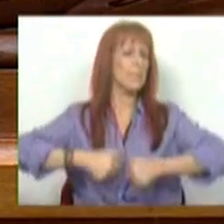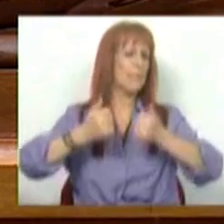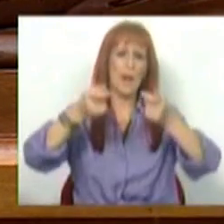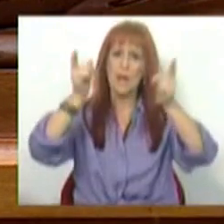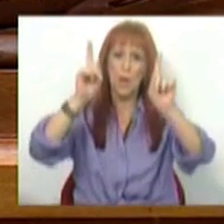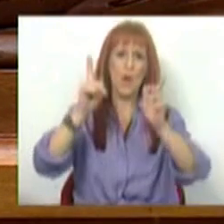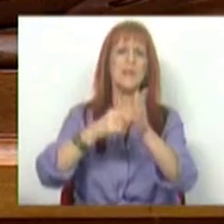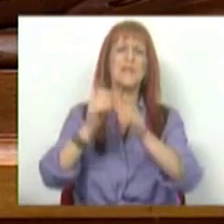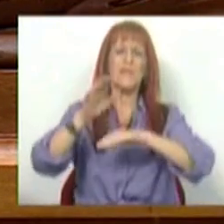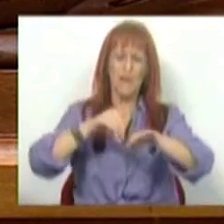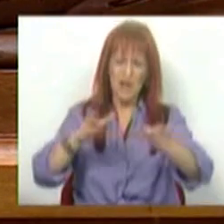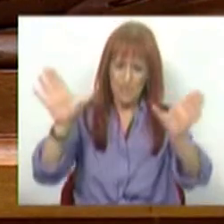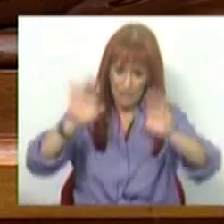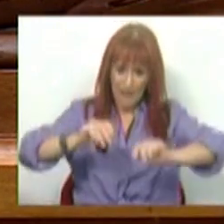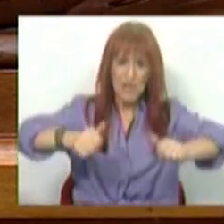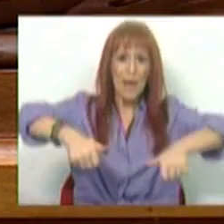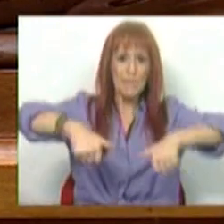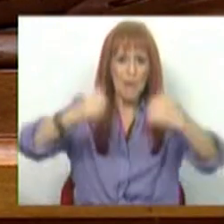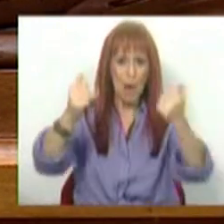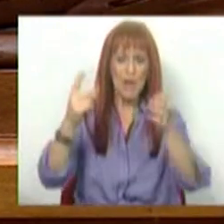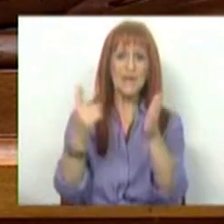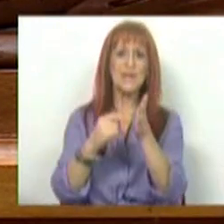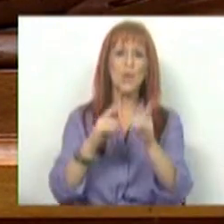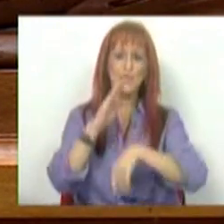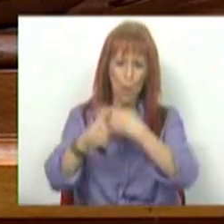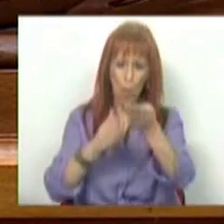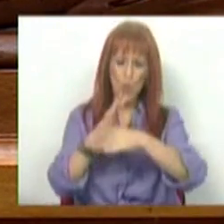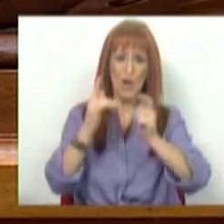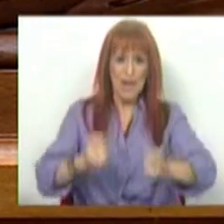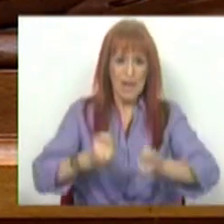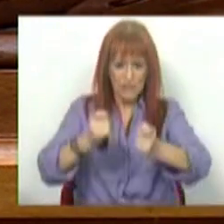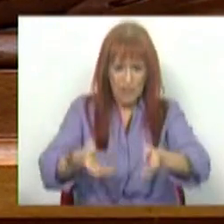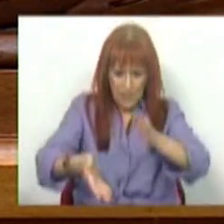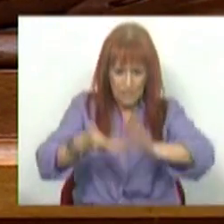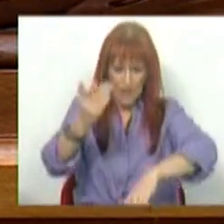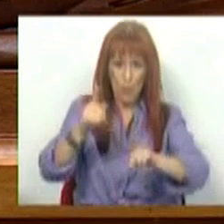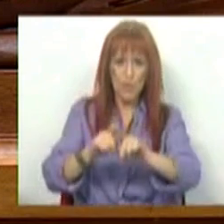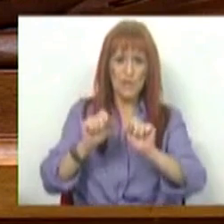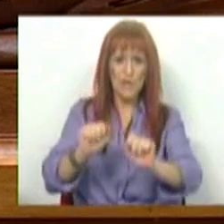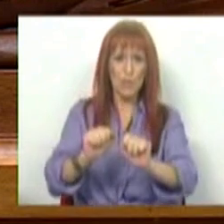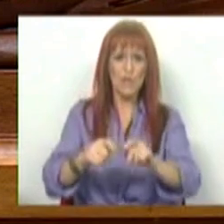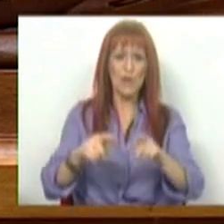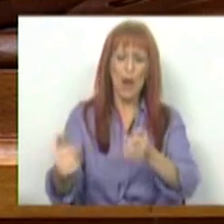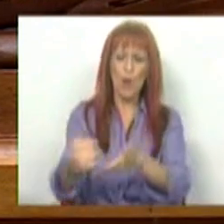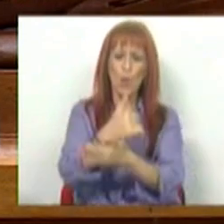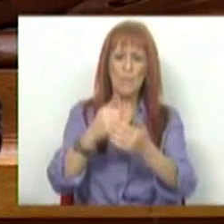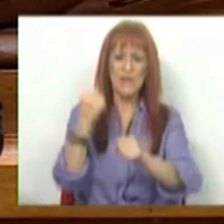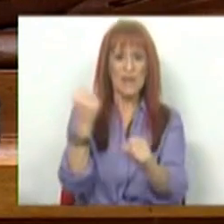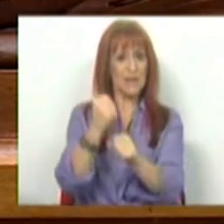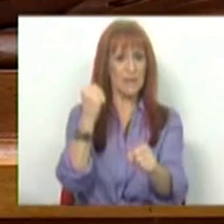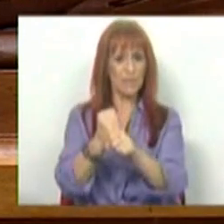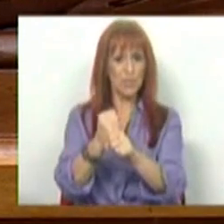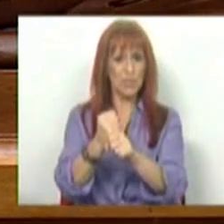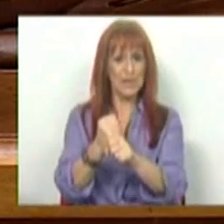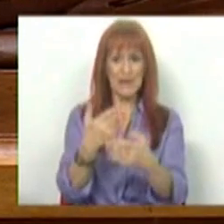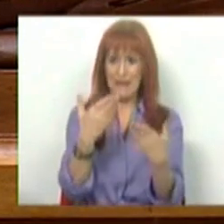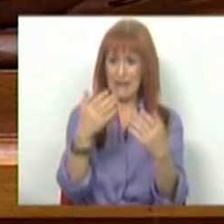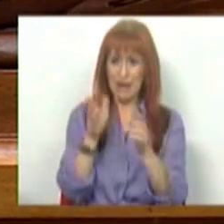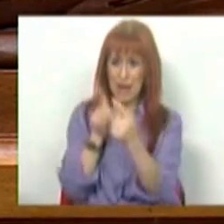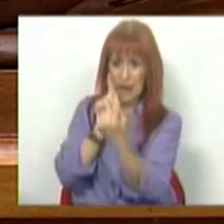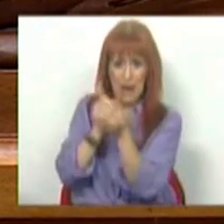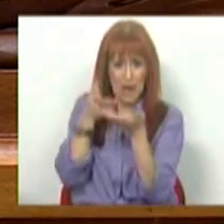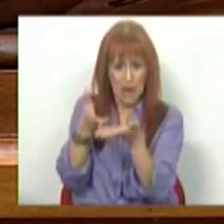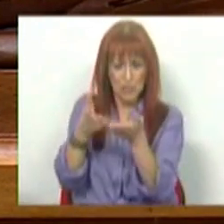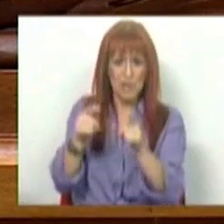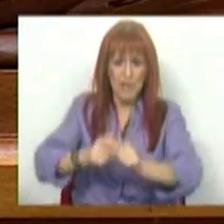e que é necessário fazer mais e melhor. É necessário continuar a investir. Apesar de assistirmos à recuperação da atividade existencial,